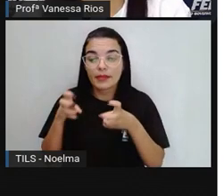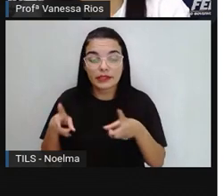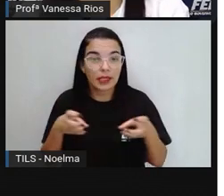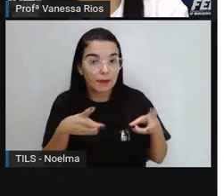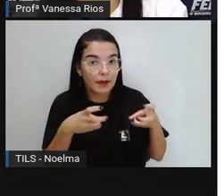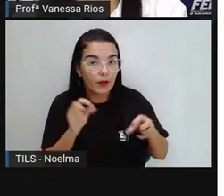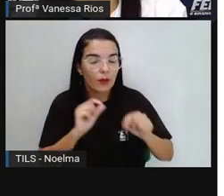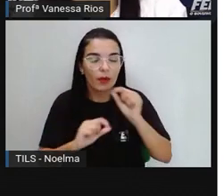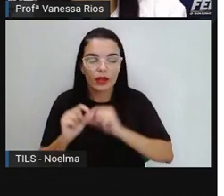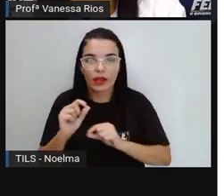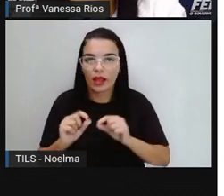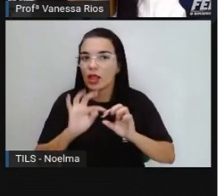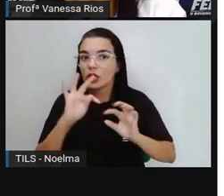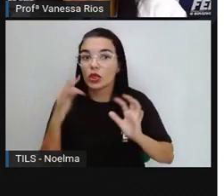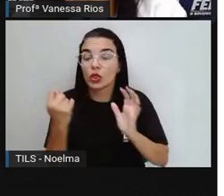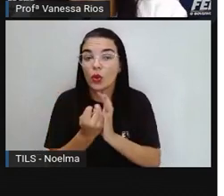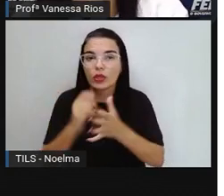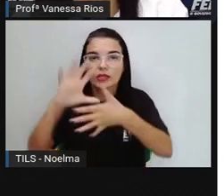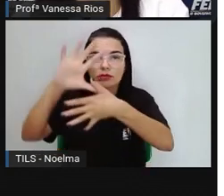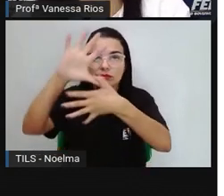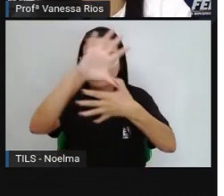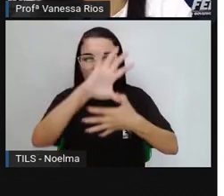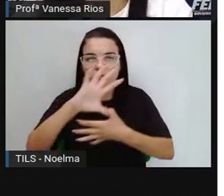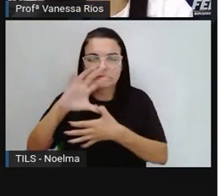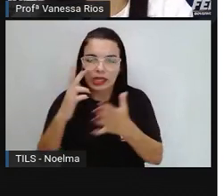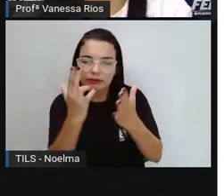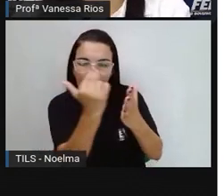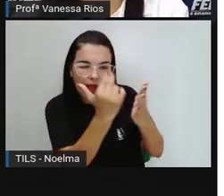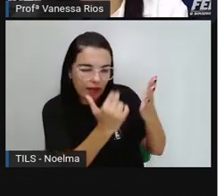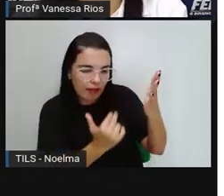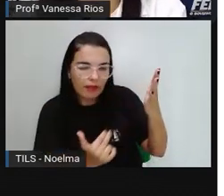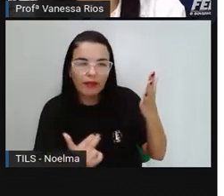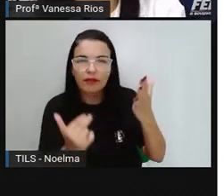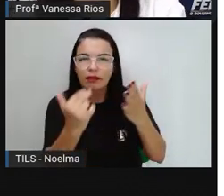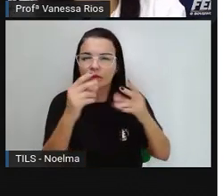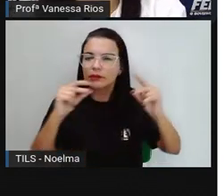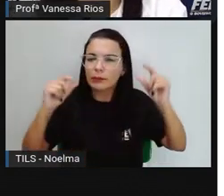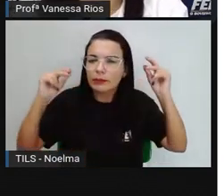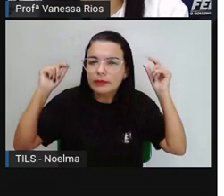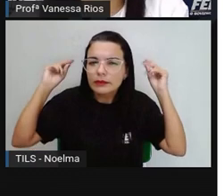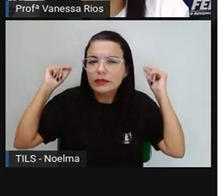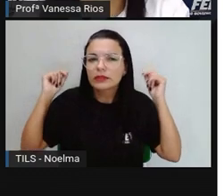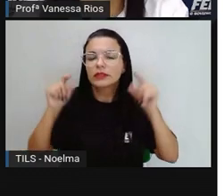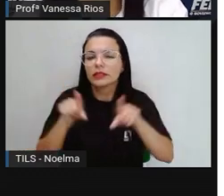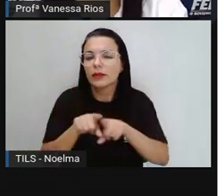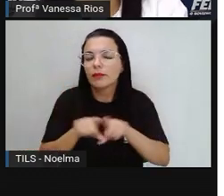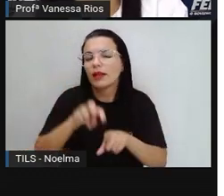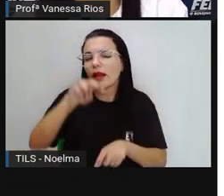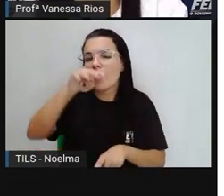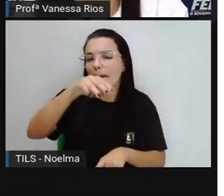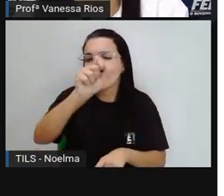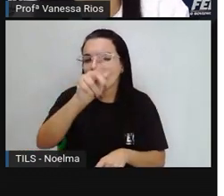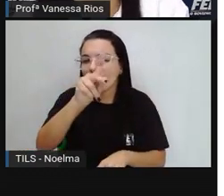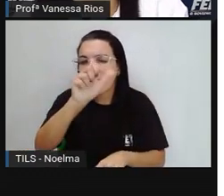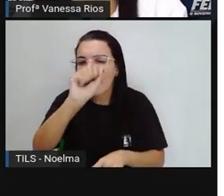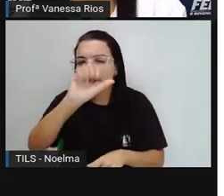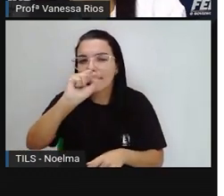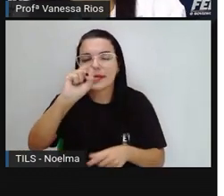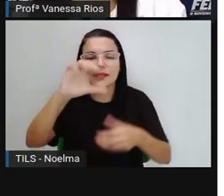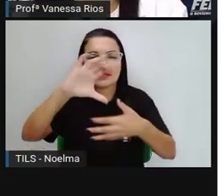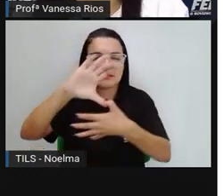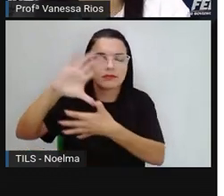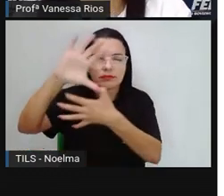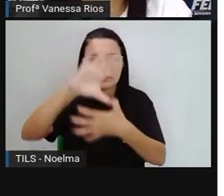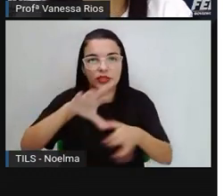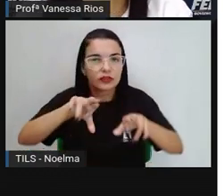representações cartográficas, né? Trazidas aí nos diversos tipos de mapas, são aí informações